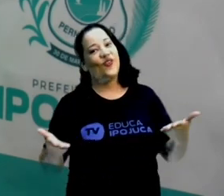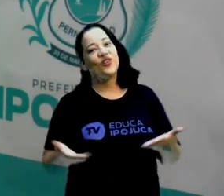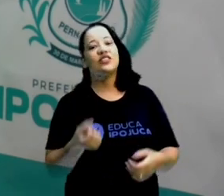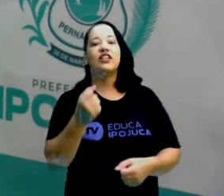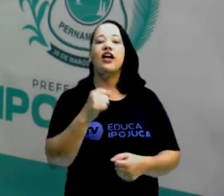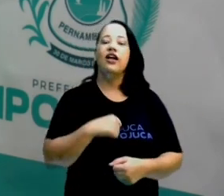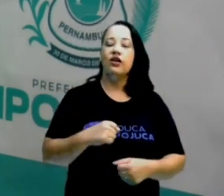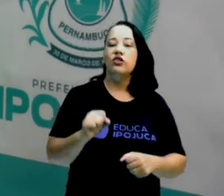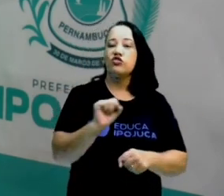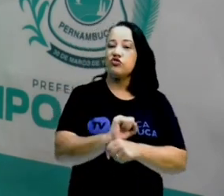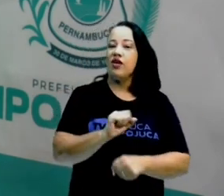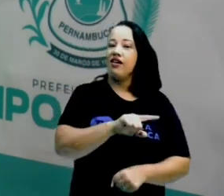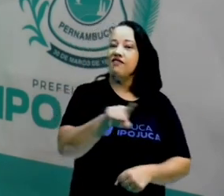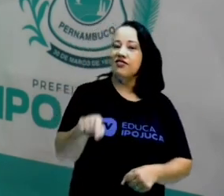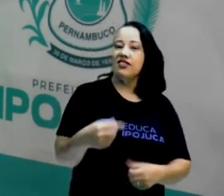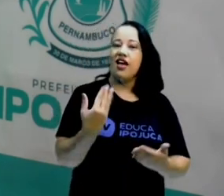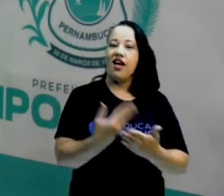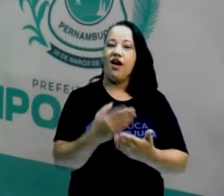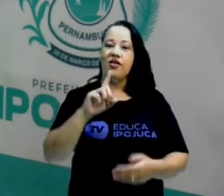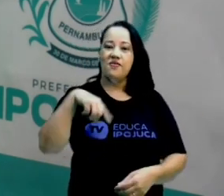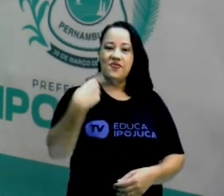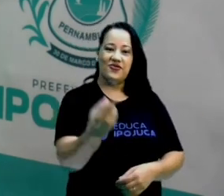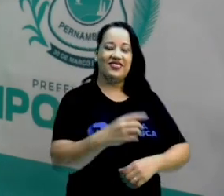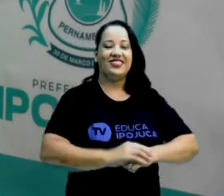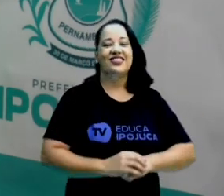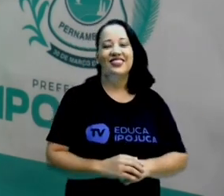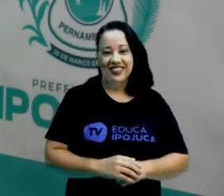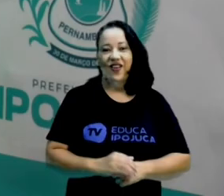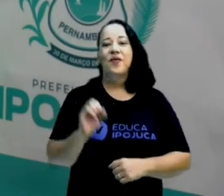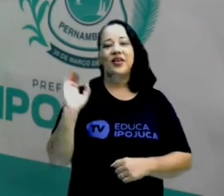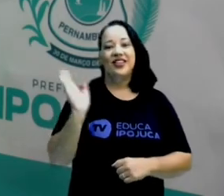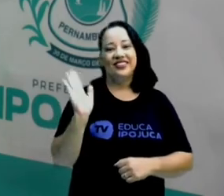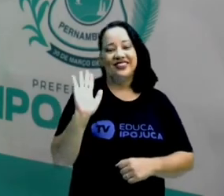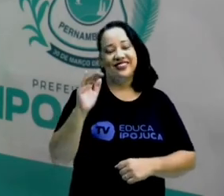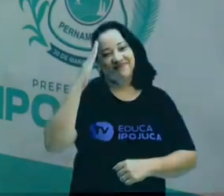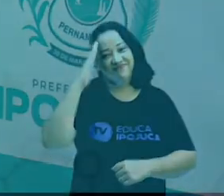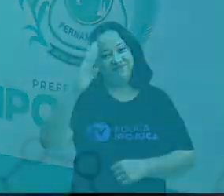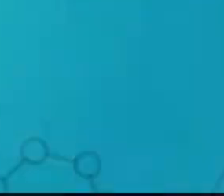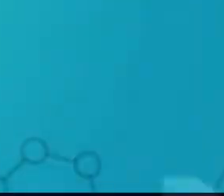vou estar aguardando vocês na nossa próxima aula. Beleza? Valeu!